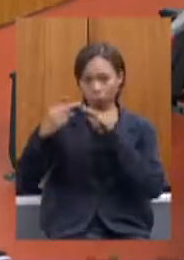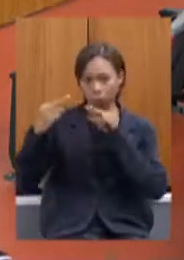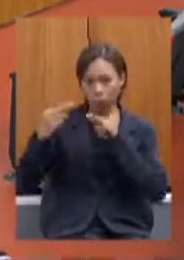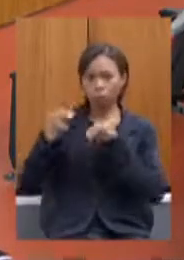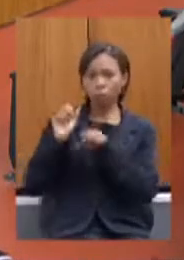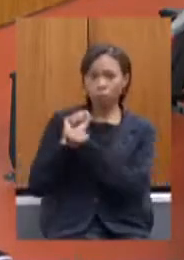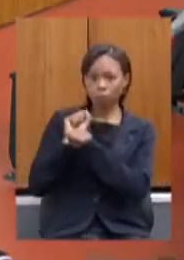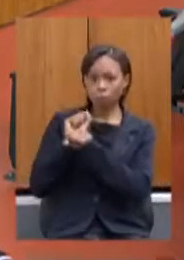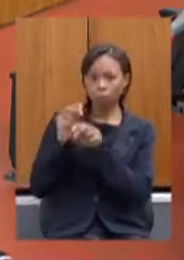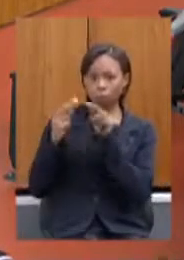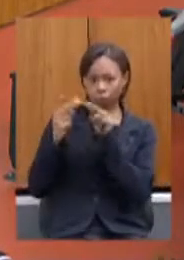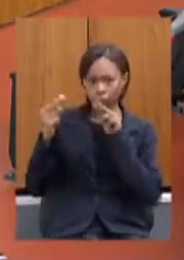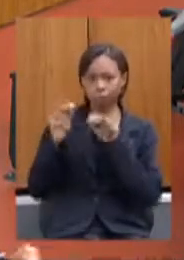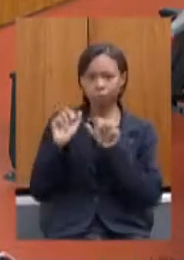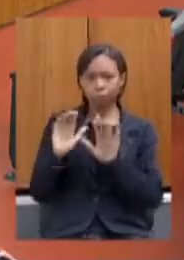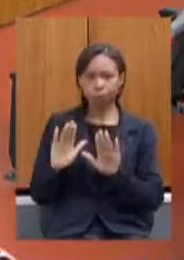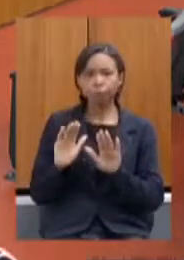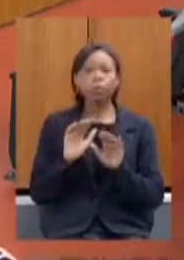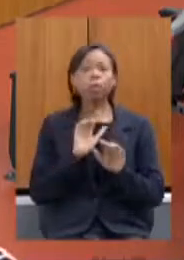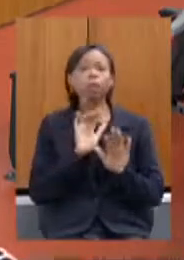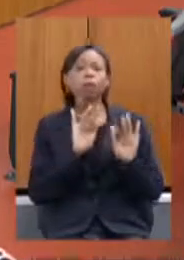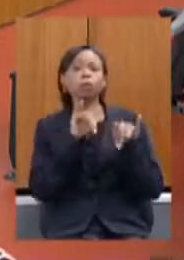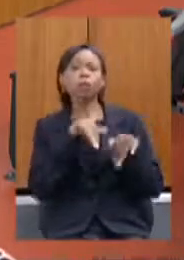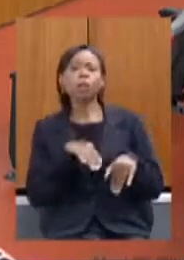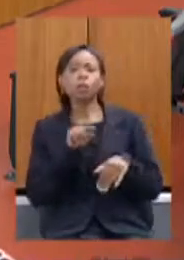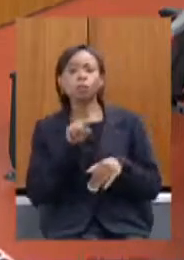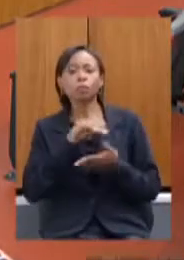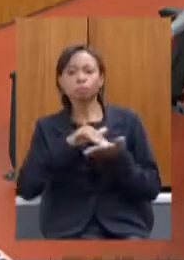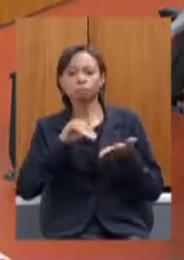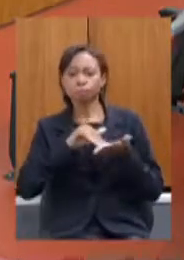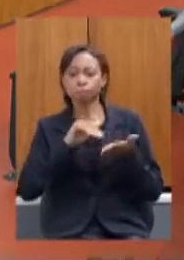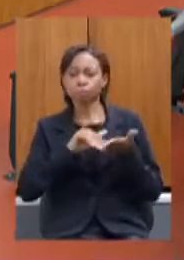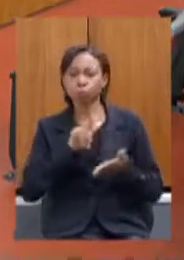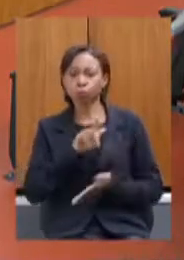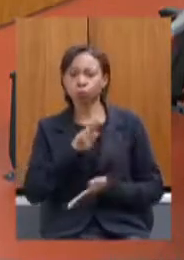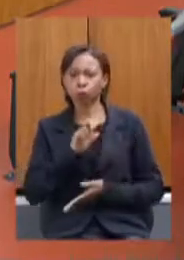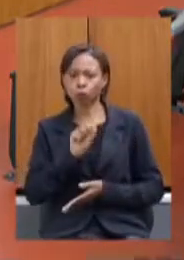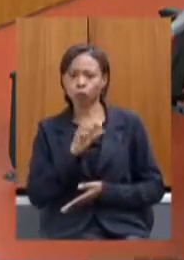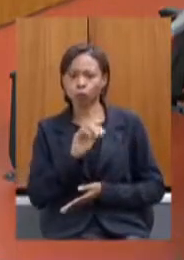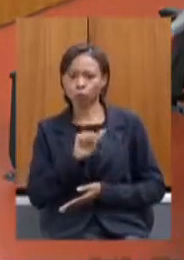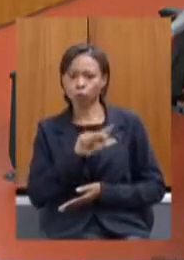eu passo agora para as suas considerações finais secretário Gustavo Barbosa